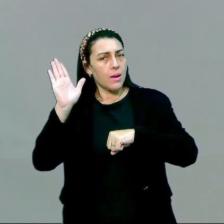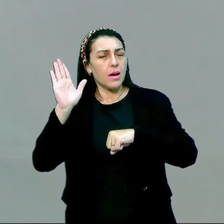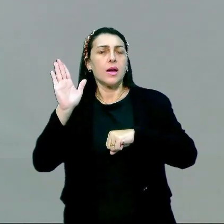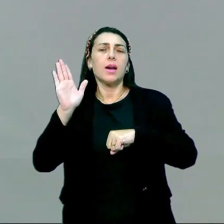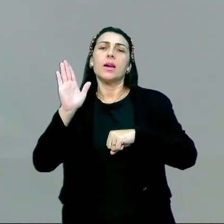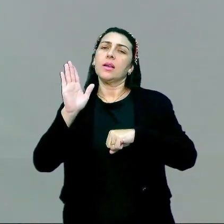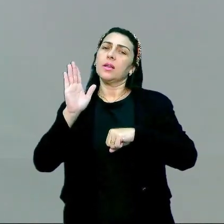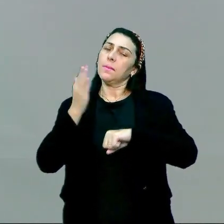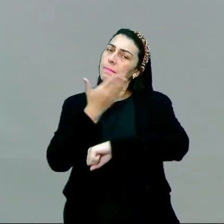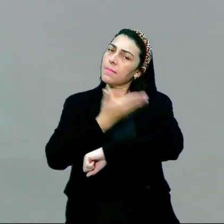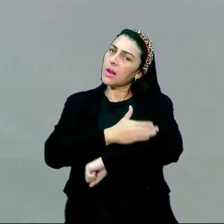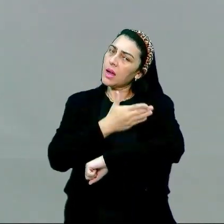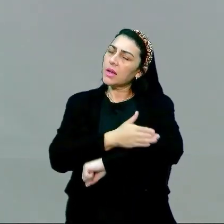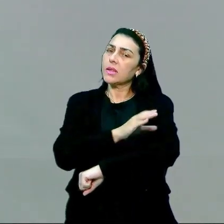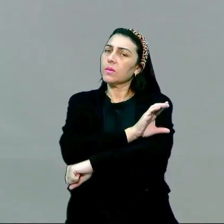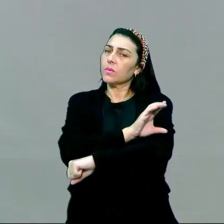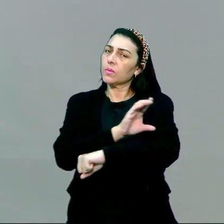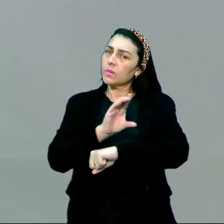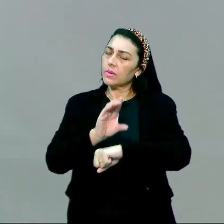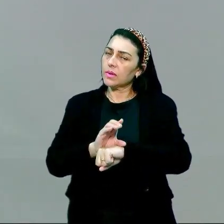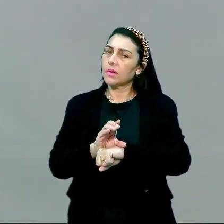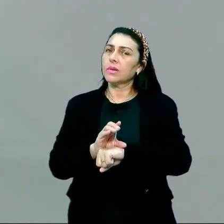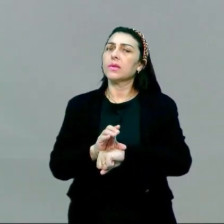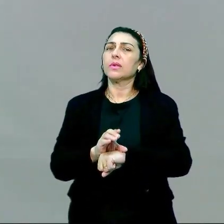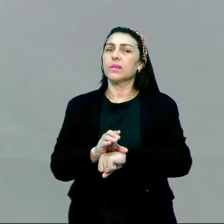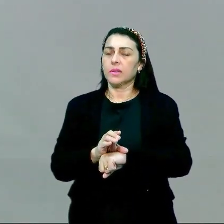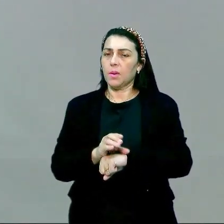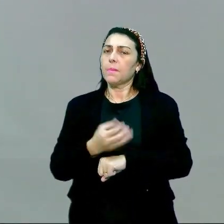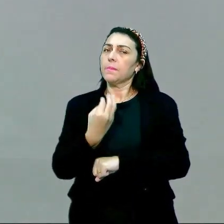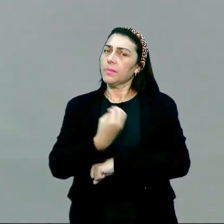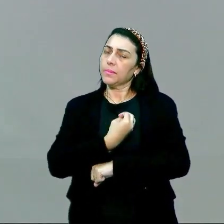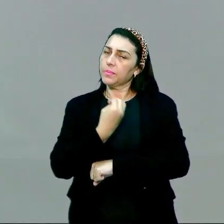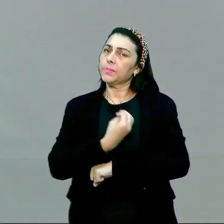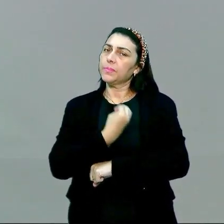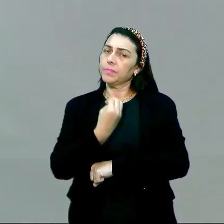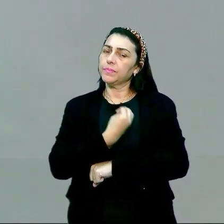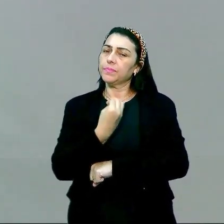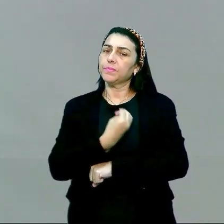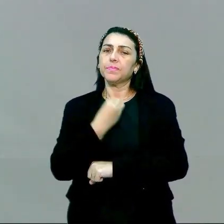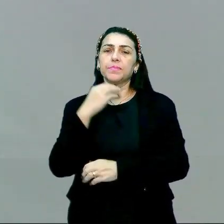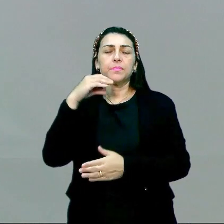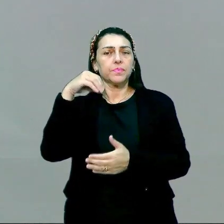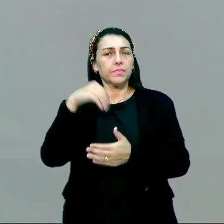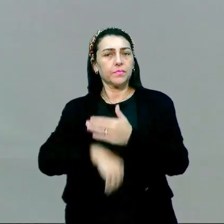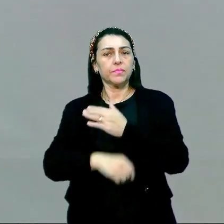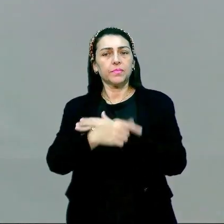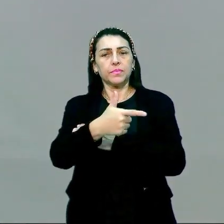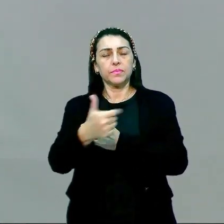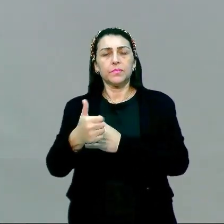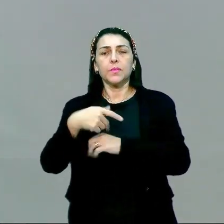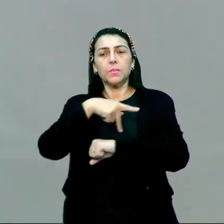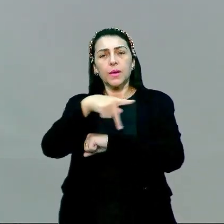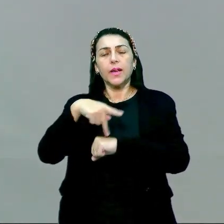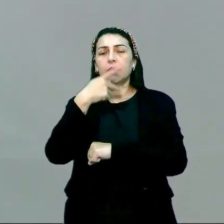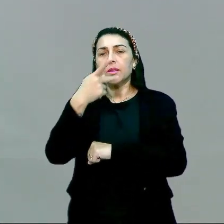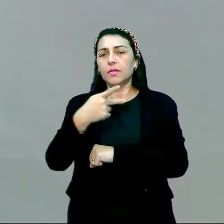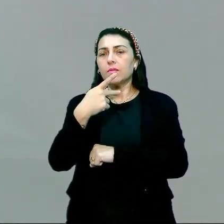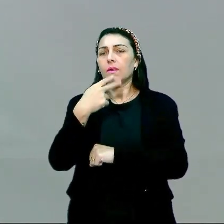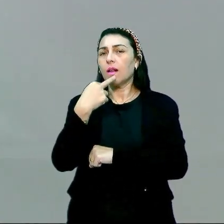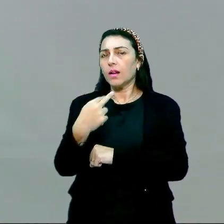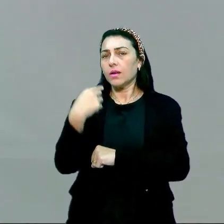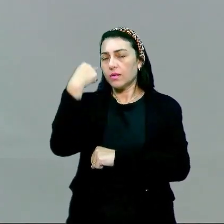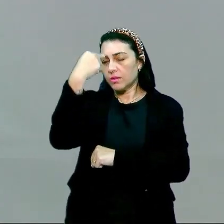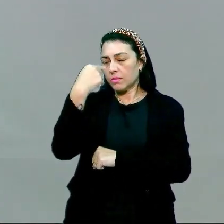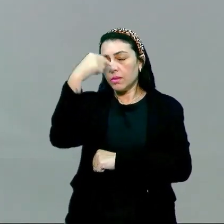práticas culturais, né? Que estão presentes aí dentro dos 21 países que falam língua espanhola.